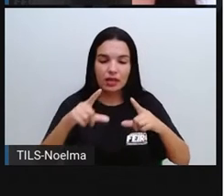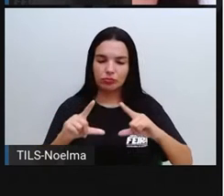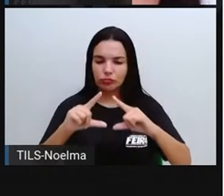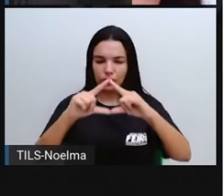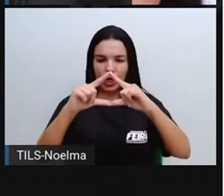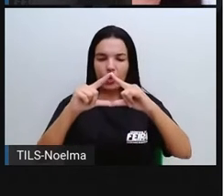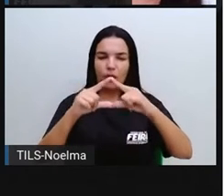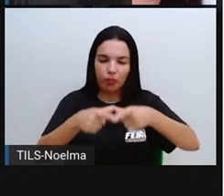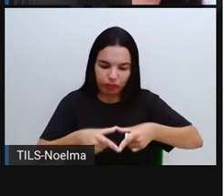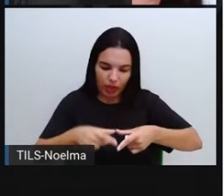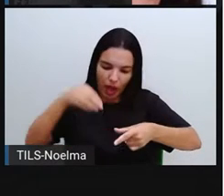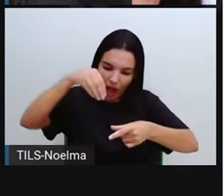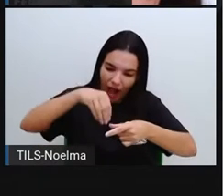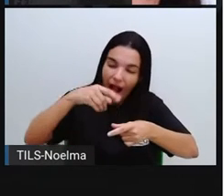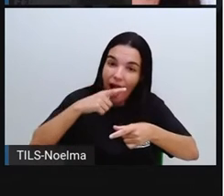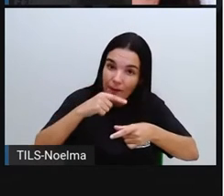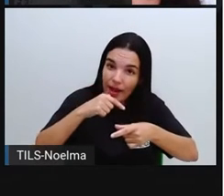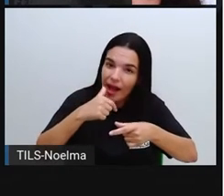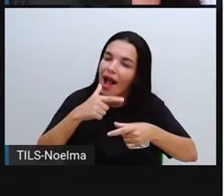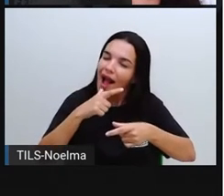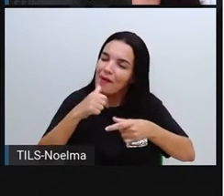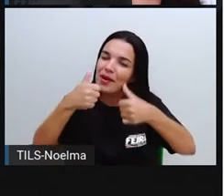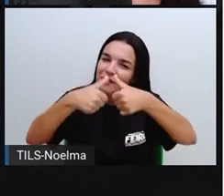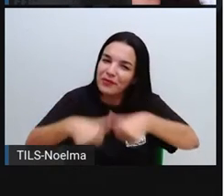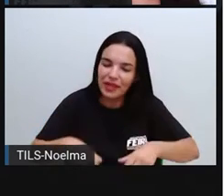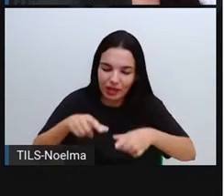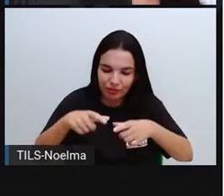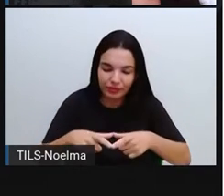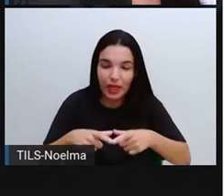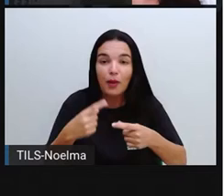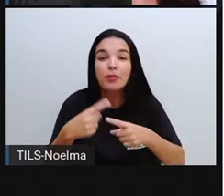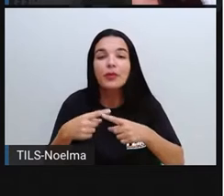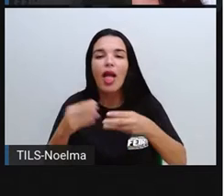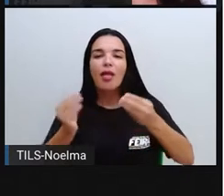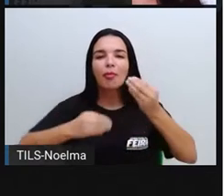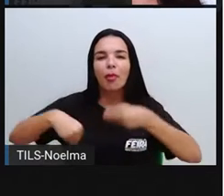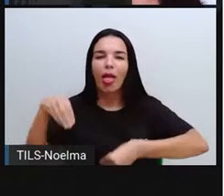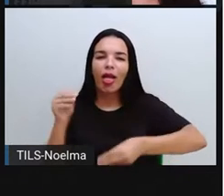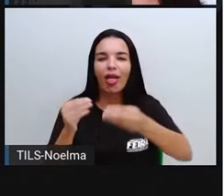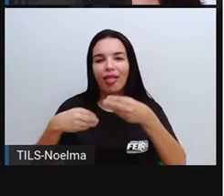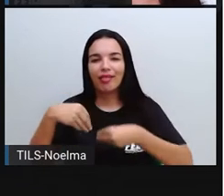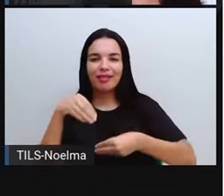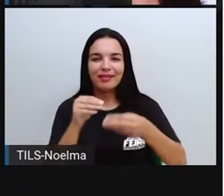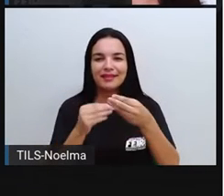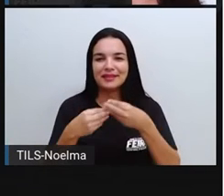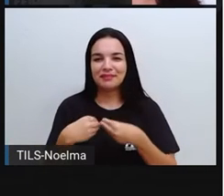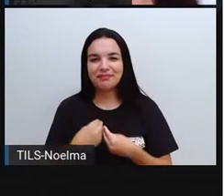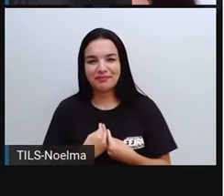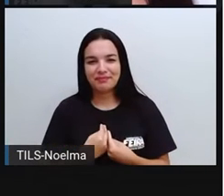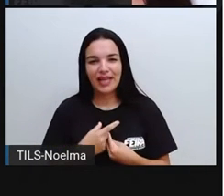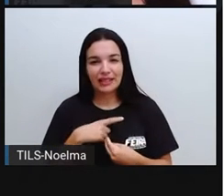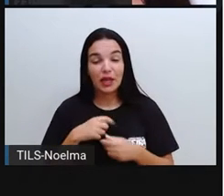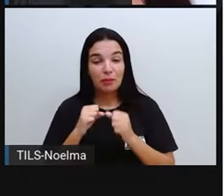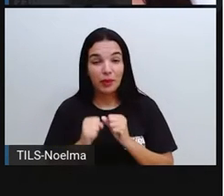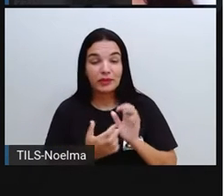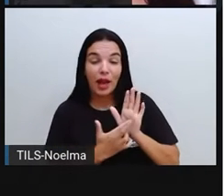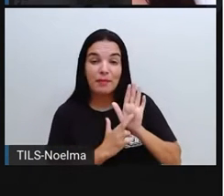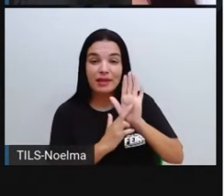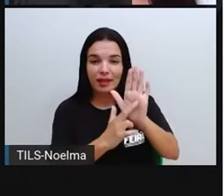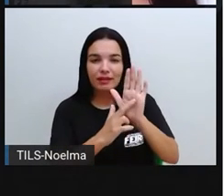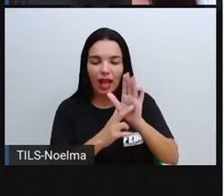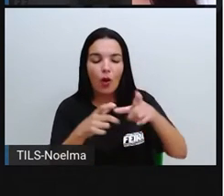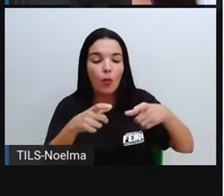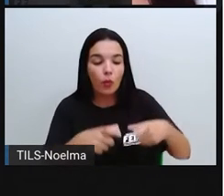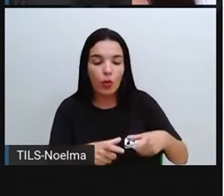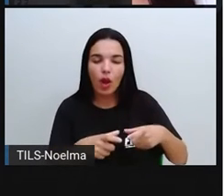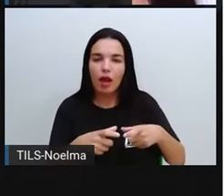coloca em um formato mais esférico, arredondado, ela vai ter esse mesmo formato. Ela vai ser representada pelo